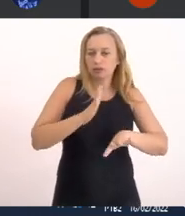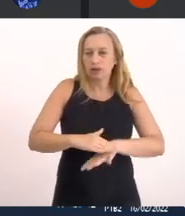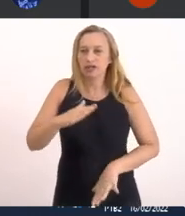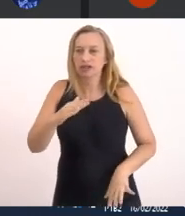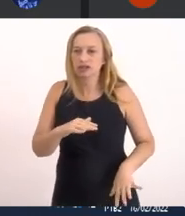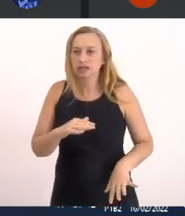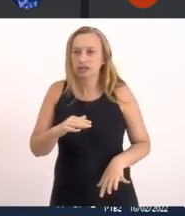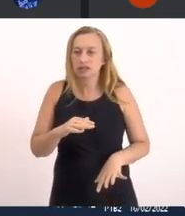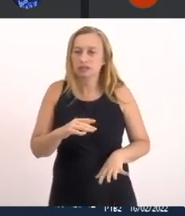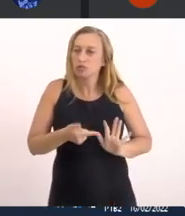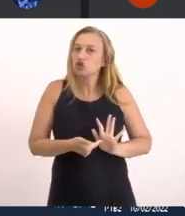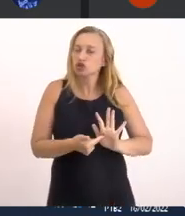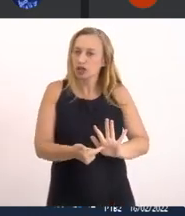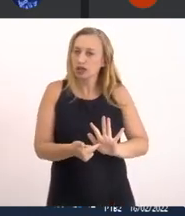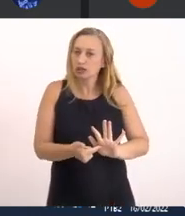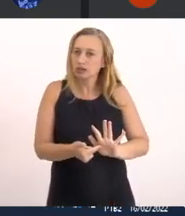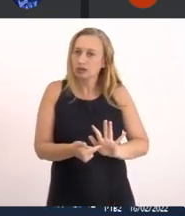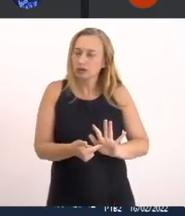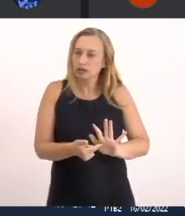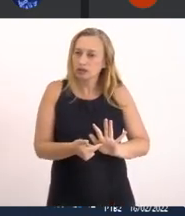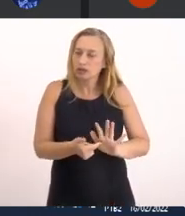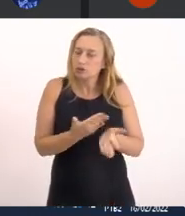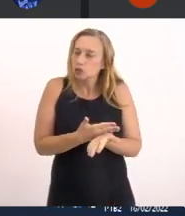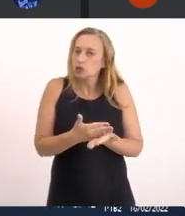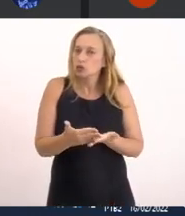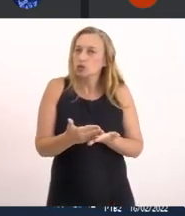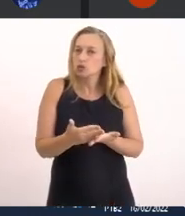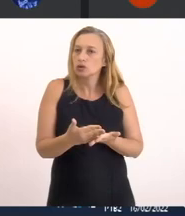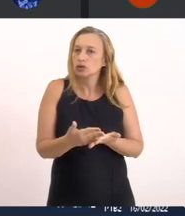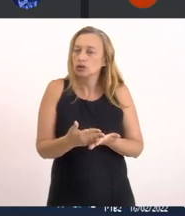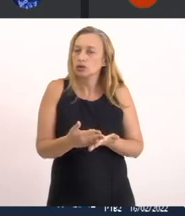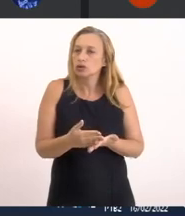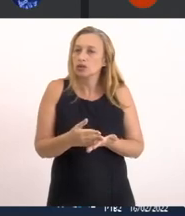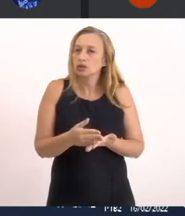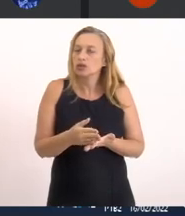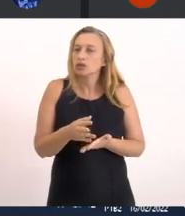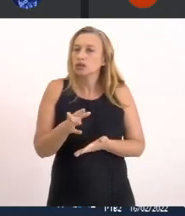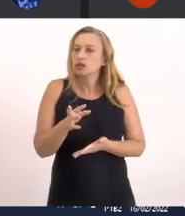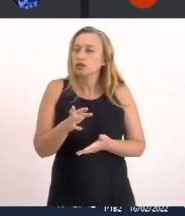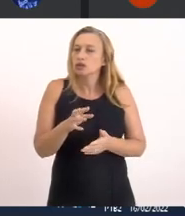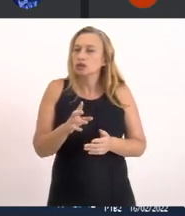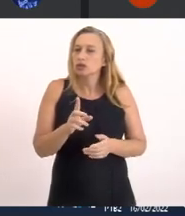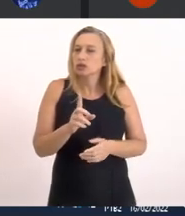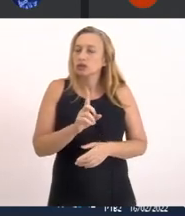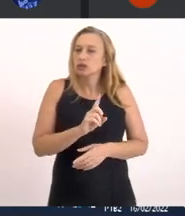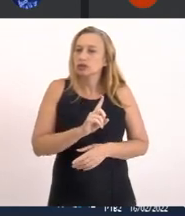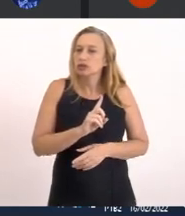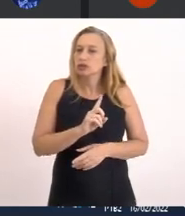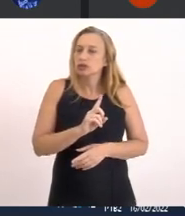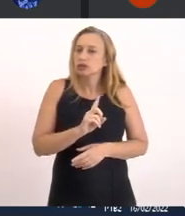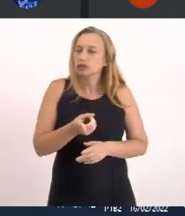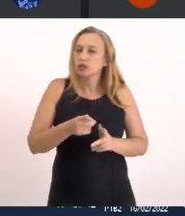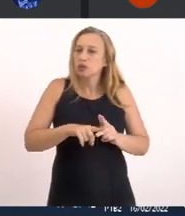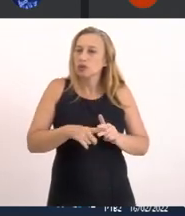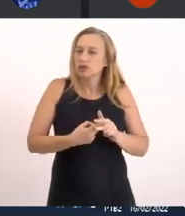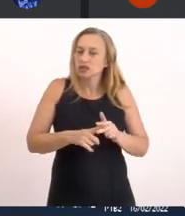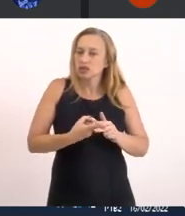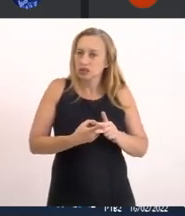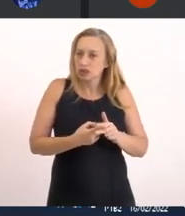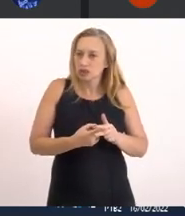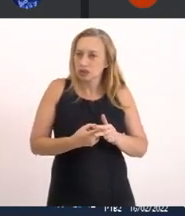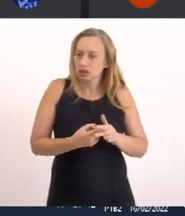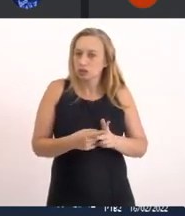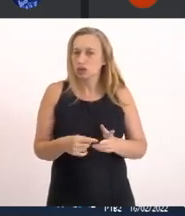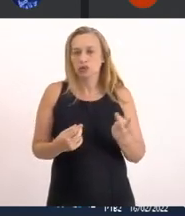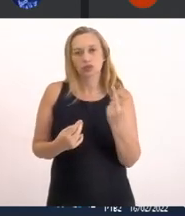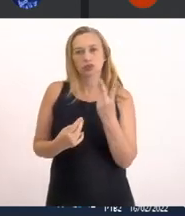Apontado Inicialmente Foi aquele Do reestabelecido Não do reestabelecimento O estabelecimento Dos